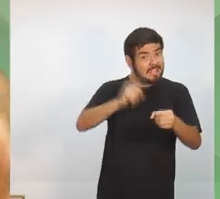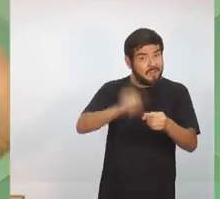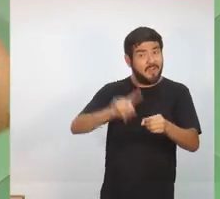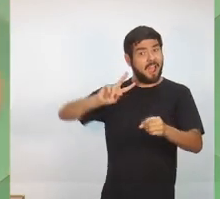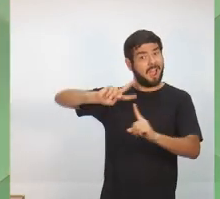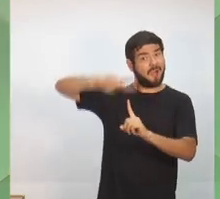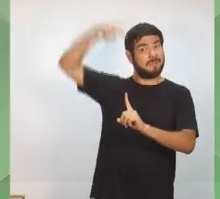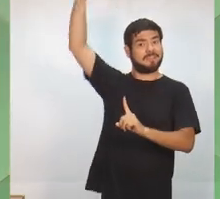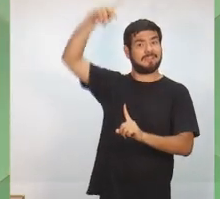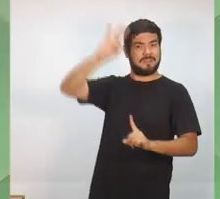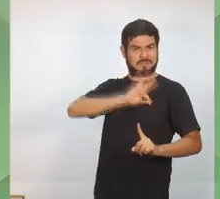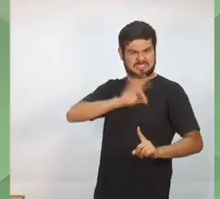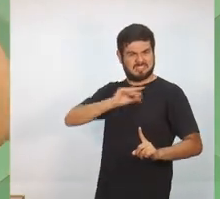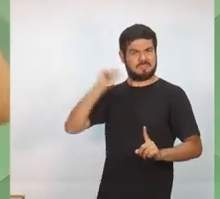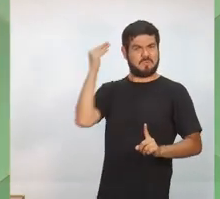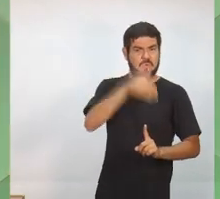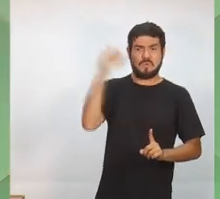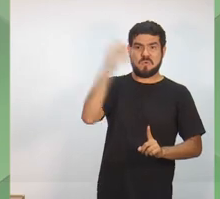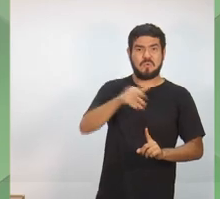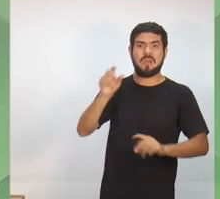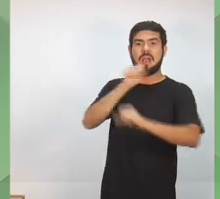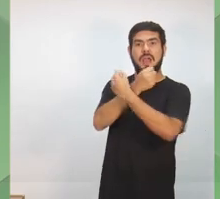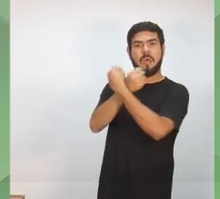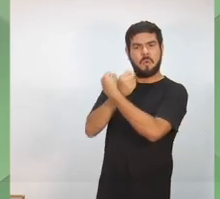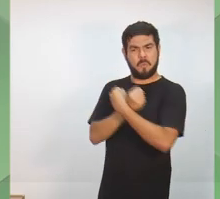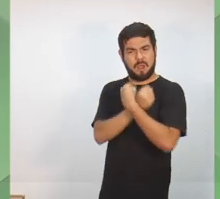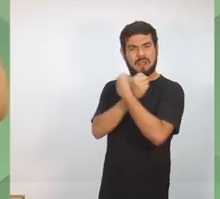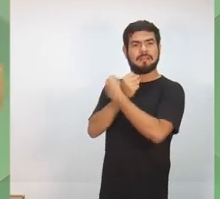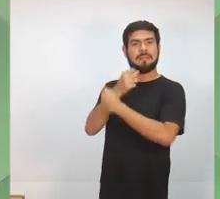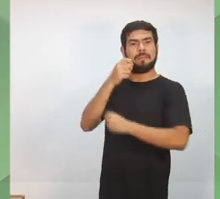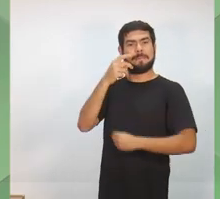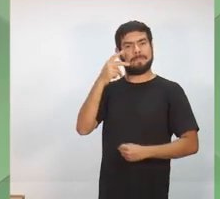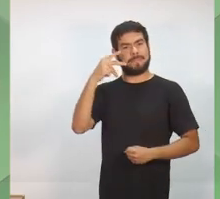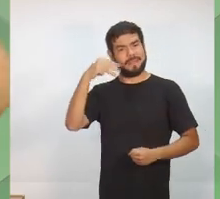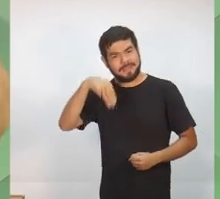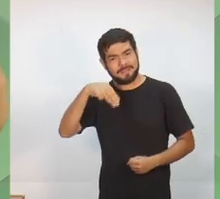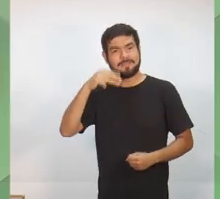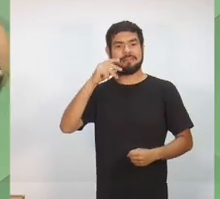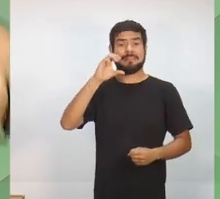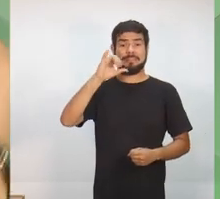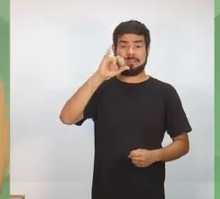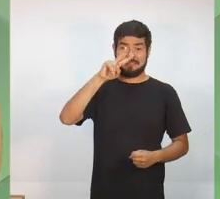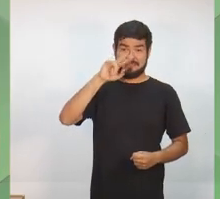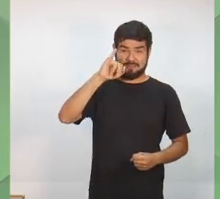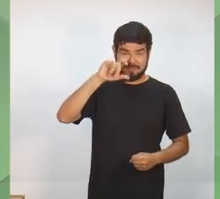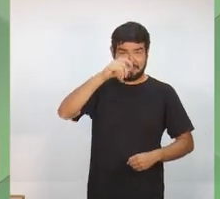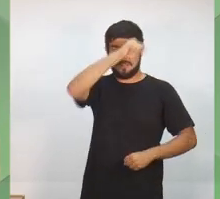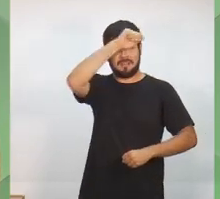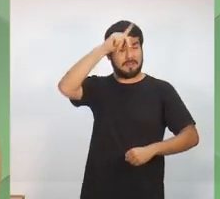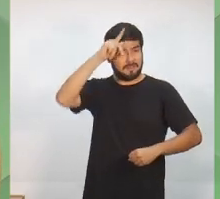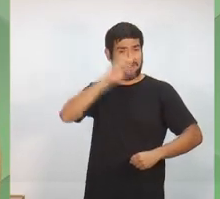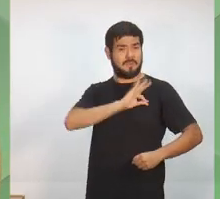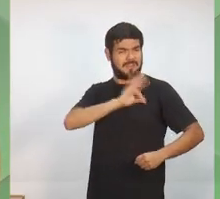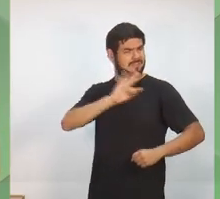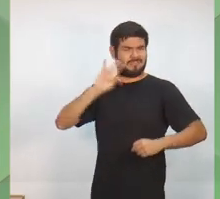Polícia Militar, a Polícia Civil e a Guarda Municipal vão trabalhar juntas, aumentando assim a sensação de segurança no interior do estado do